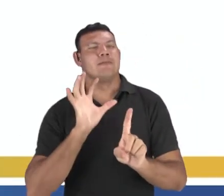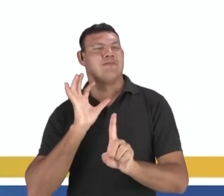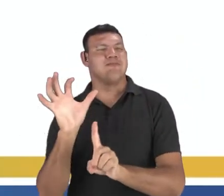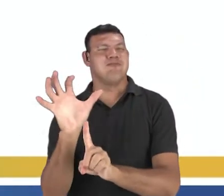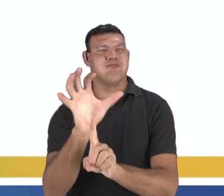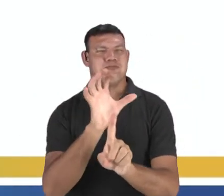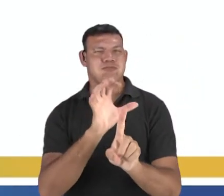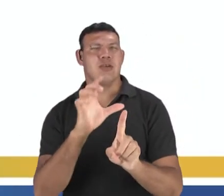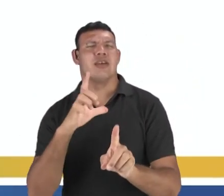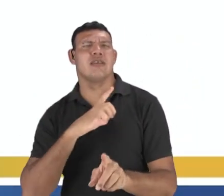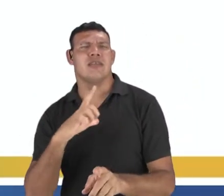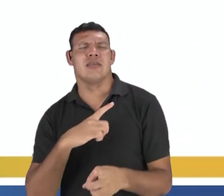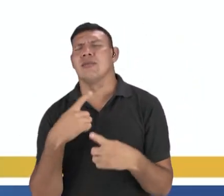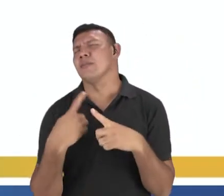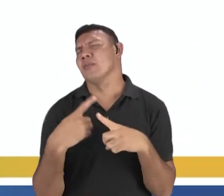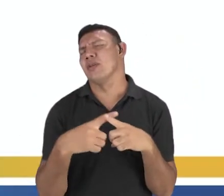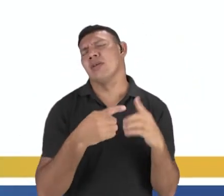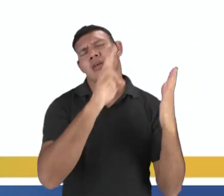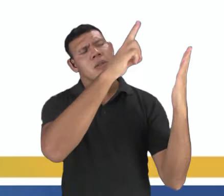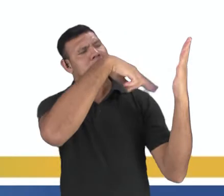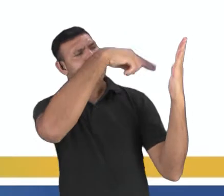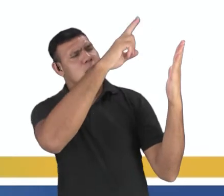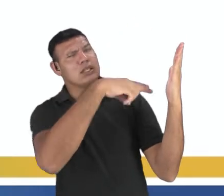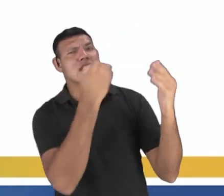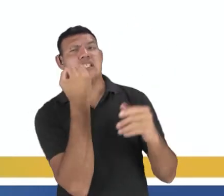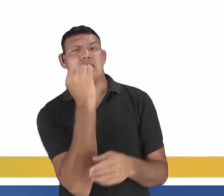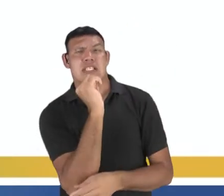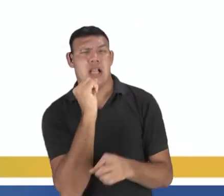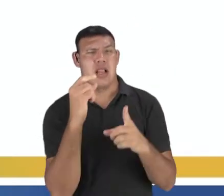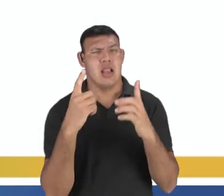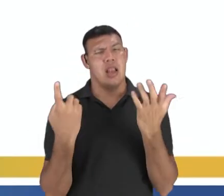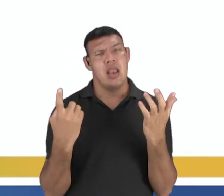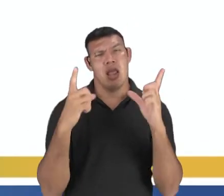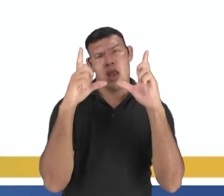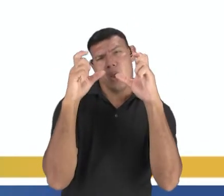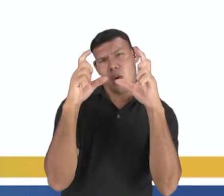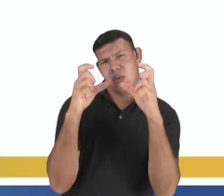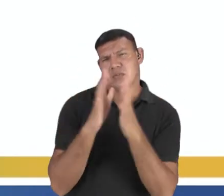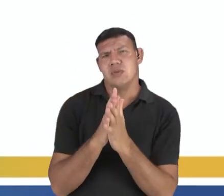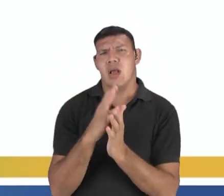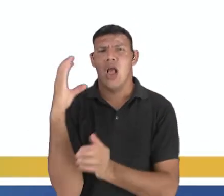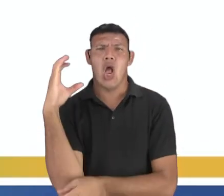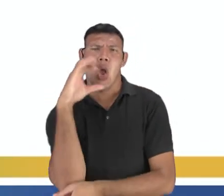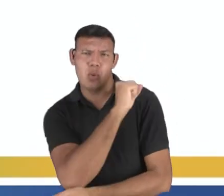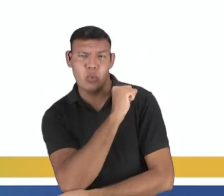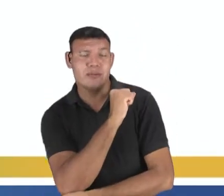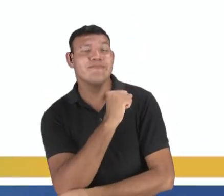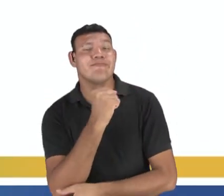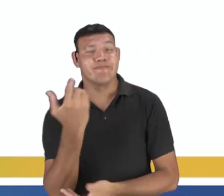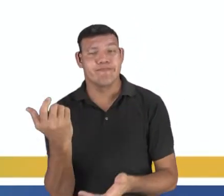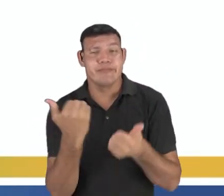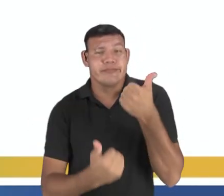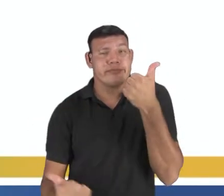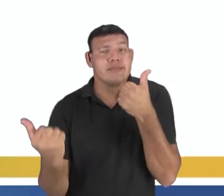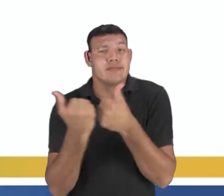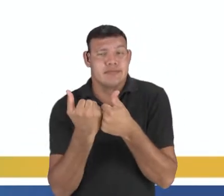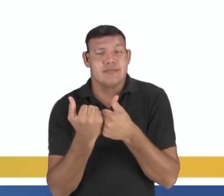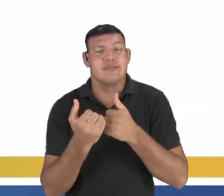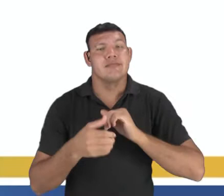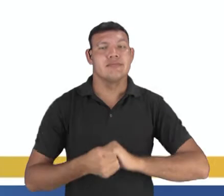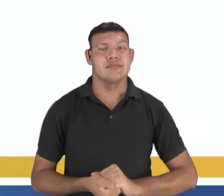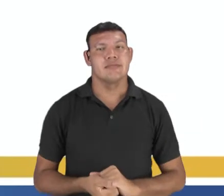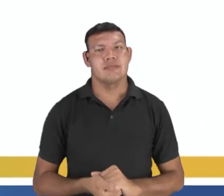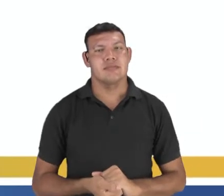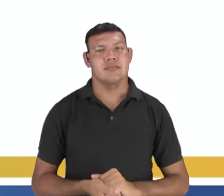sofreu duros questionamentos. Por que fazer uma pintura de retrato se uma máquina em muito menos tempo poderia